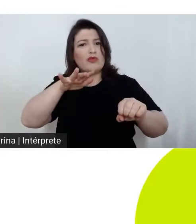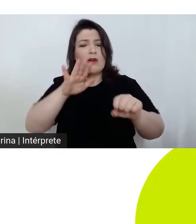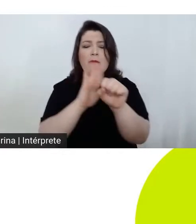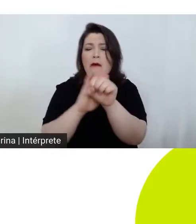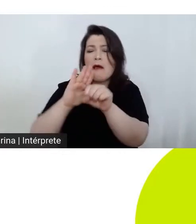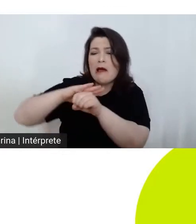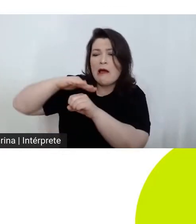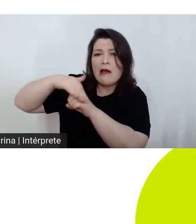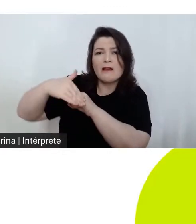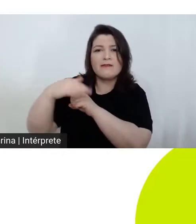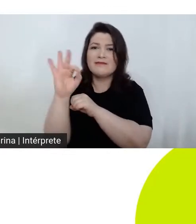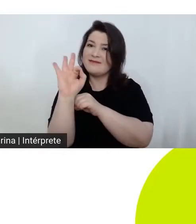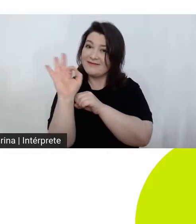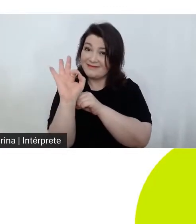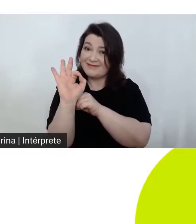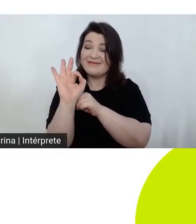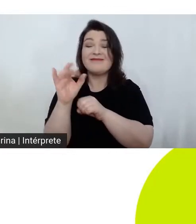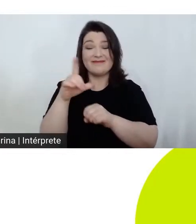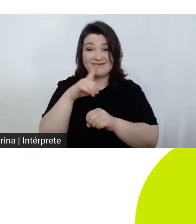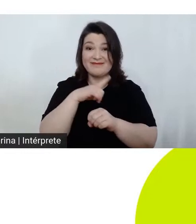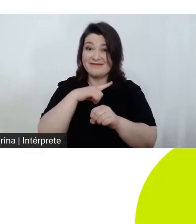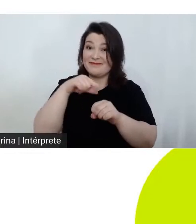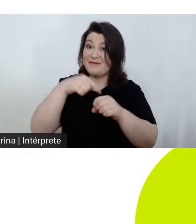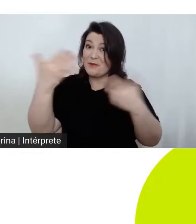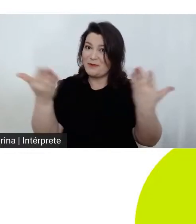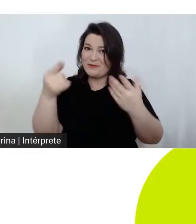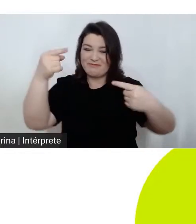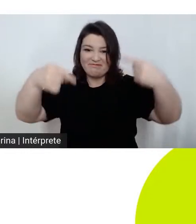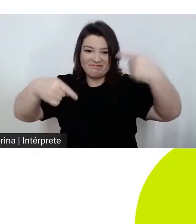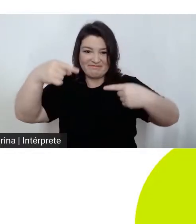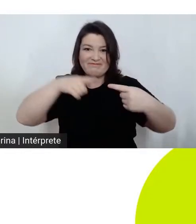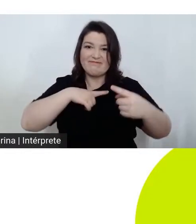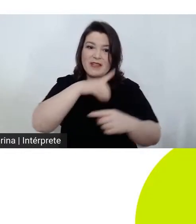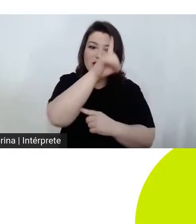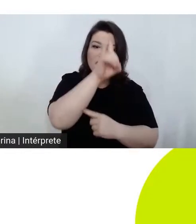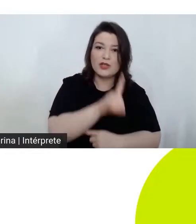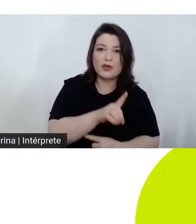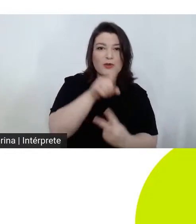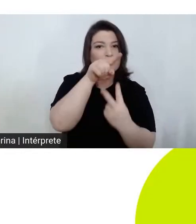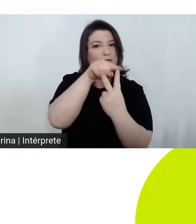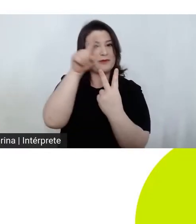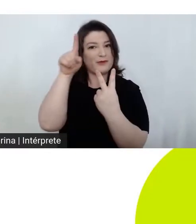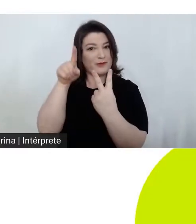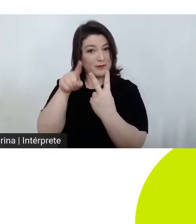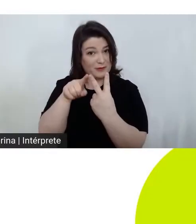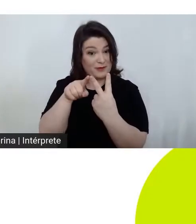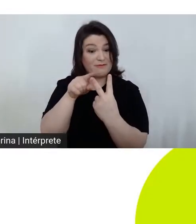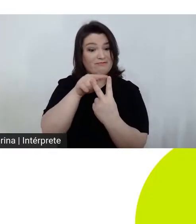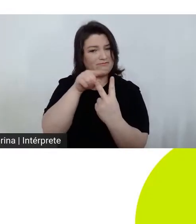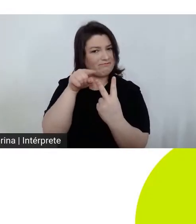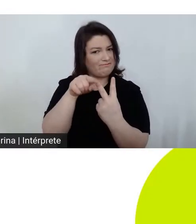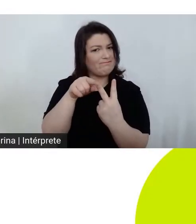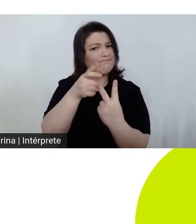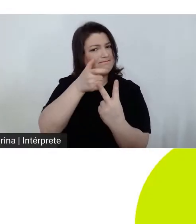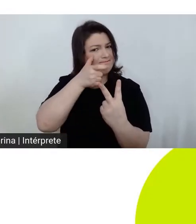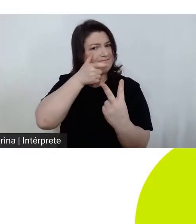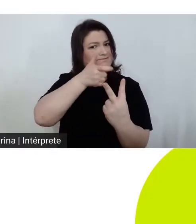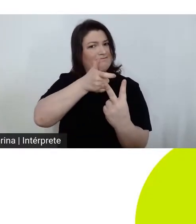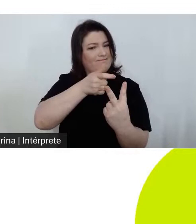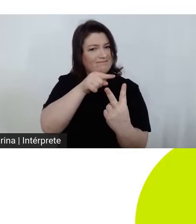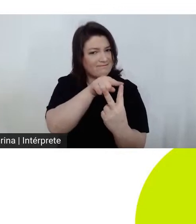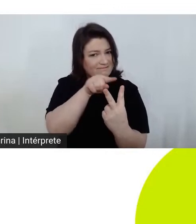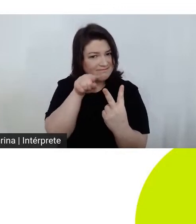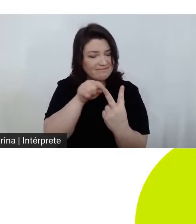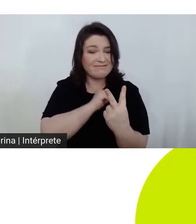Safad. São dois diretores americanos muito interessantes. Mas antes de a gente